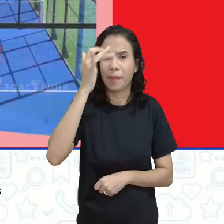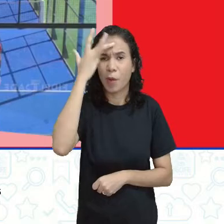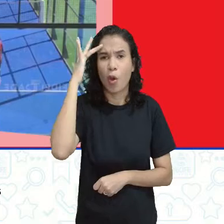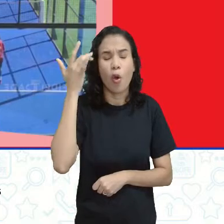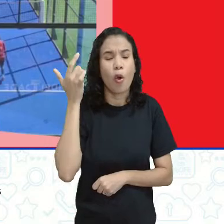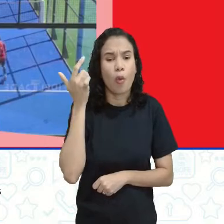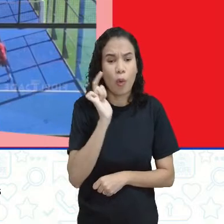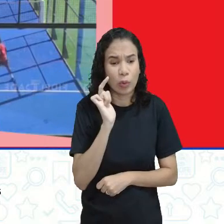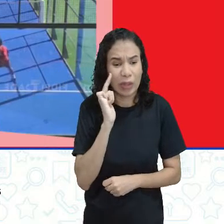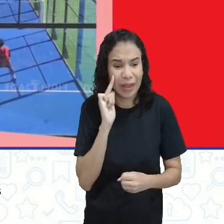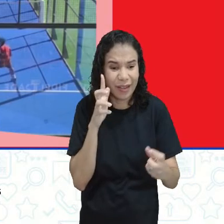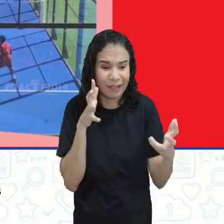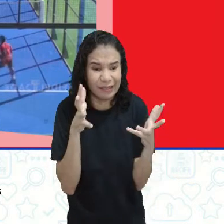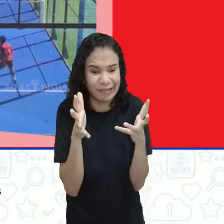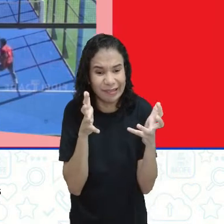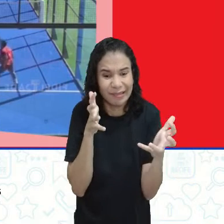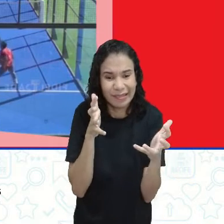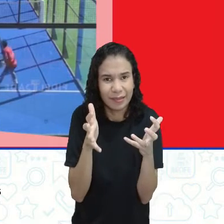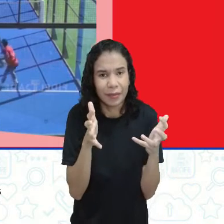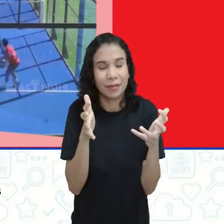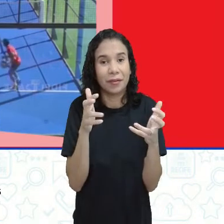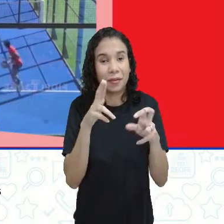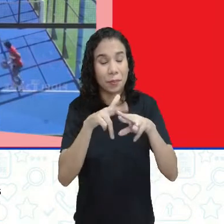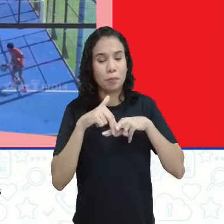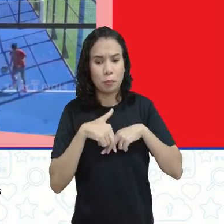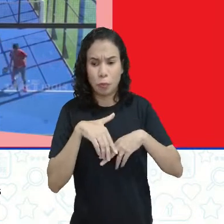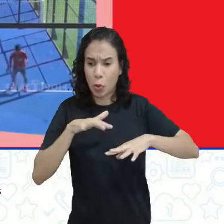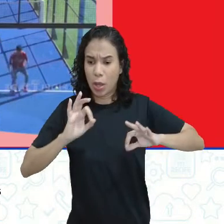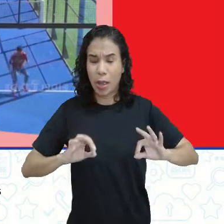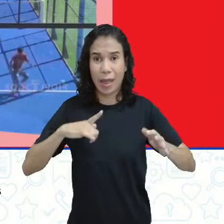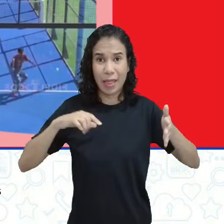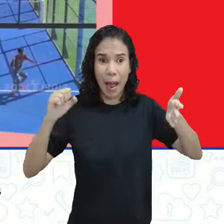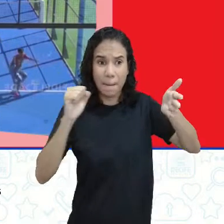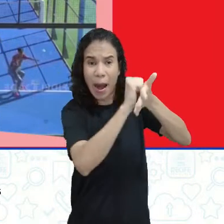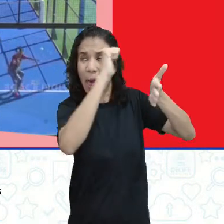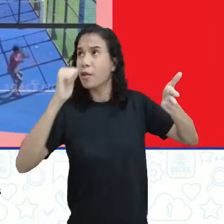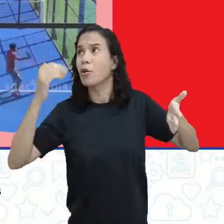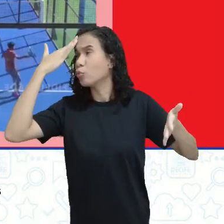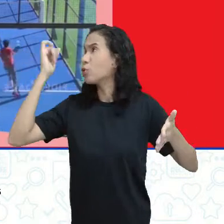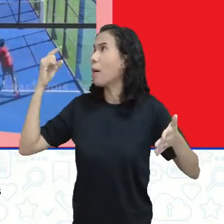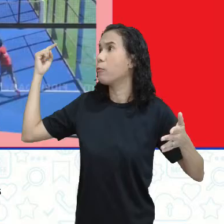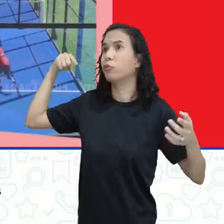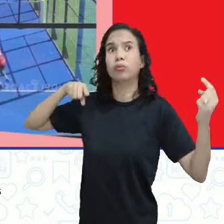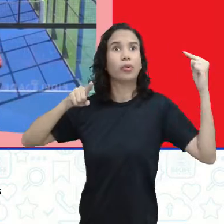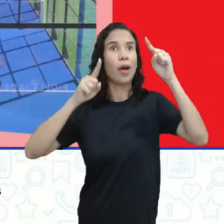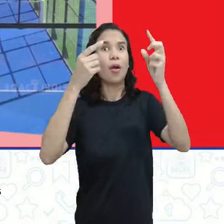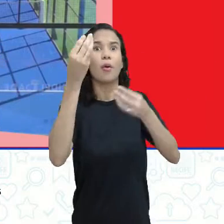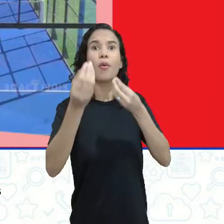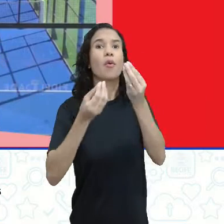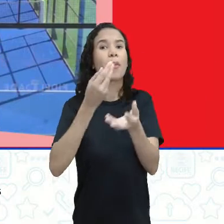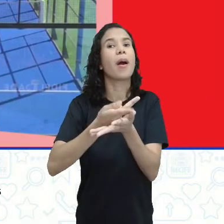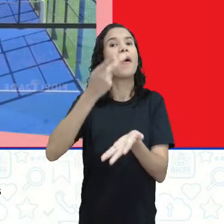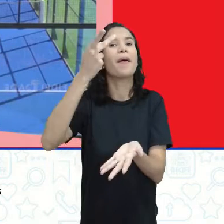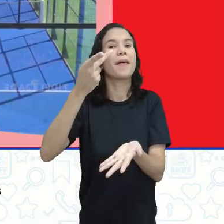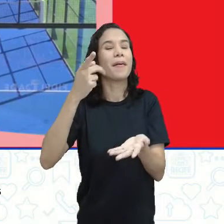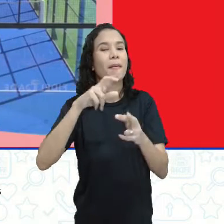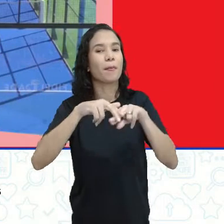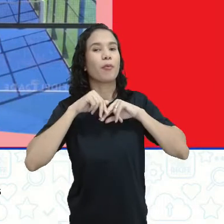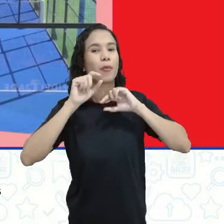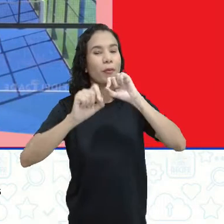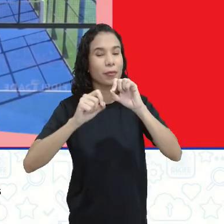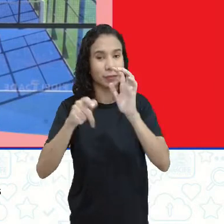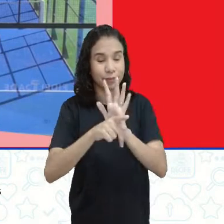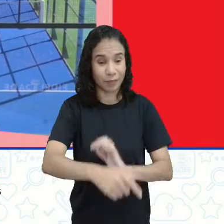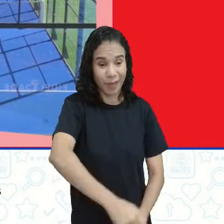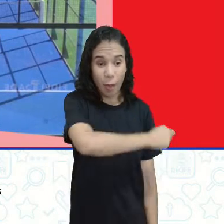conseguir dificultar a vida do outro. Com certeza, porque quicou na parede, você não sabe o que vai acontecer, né? E aí, tipo, porque no